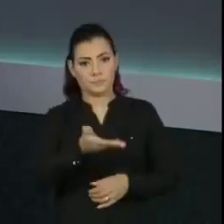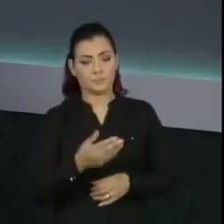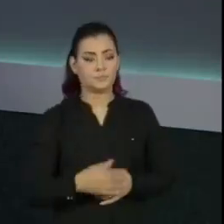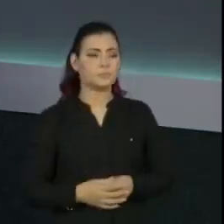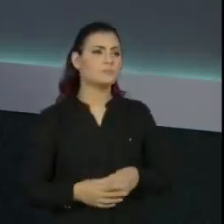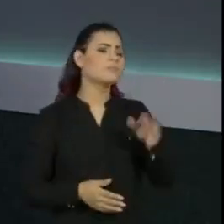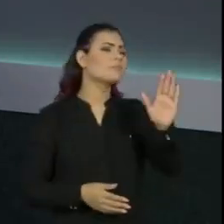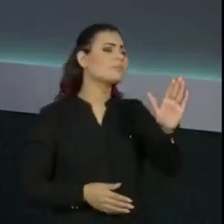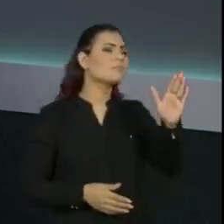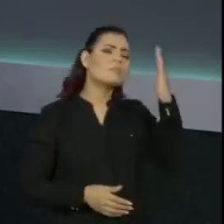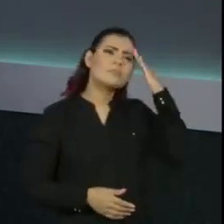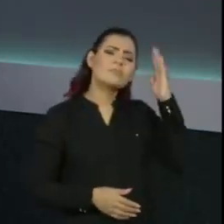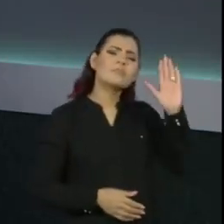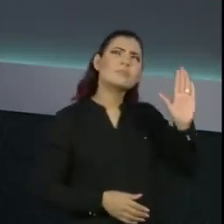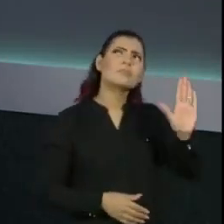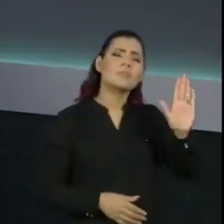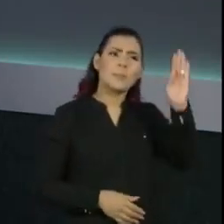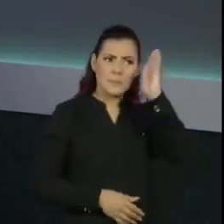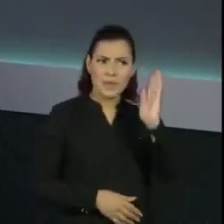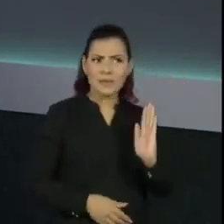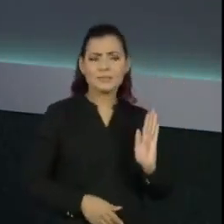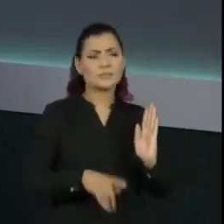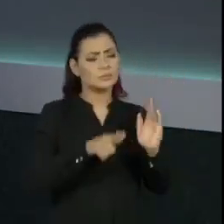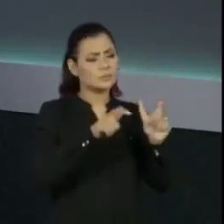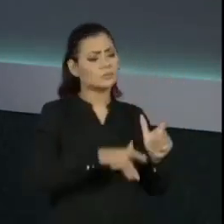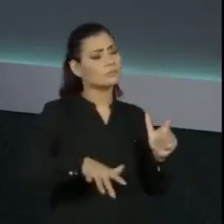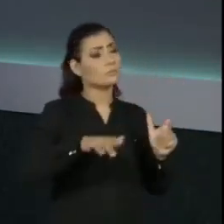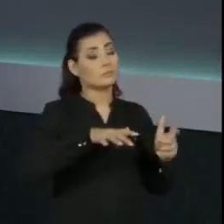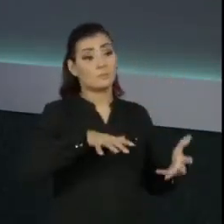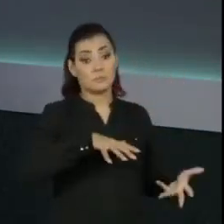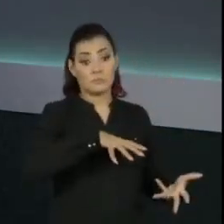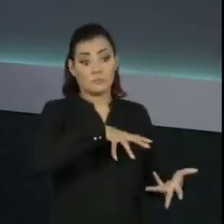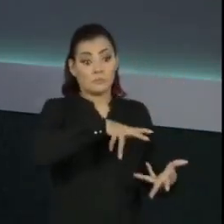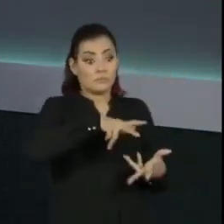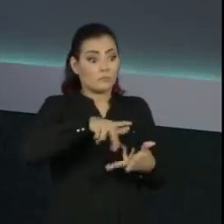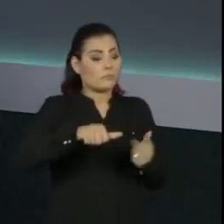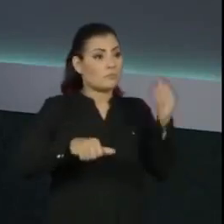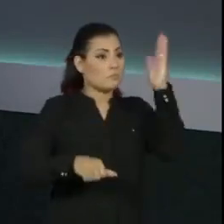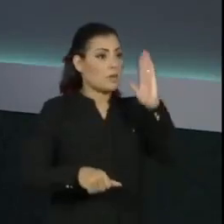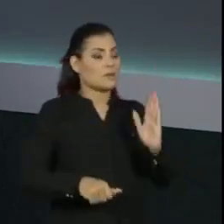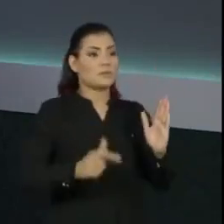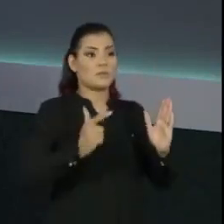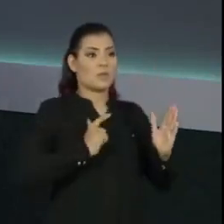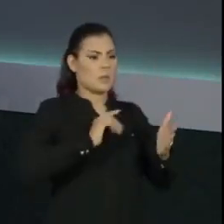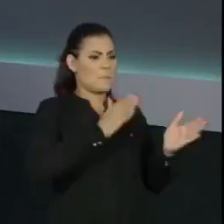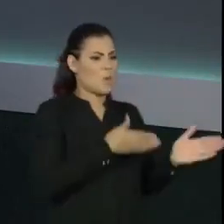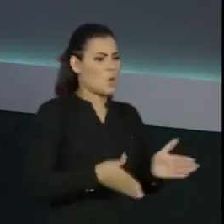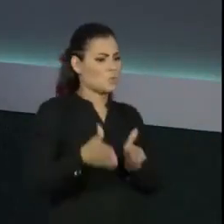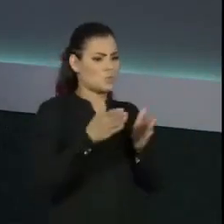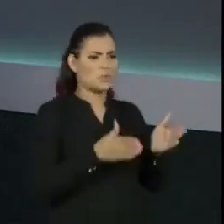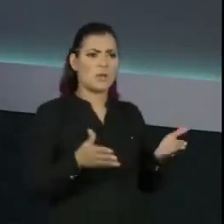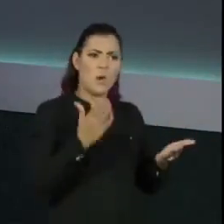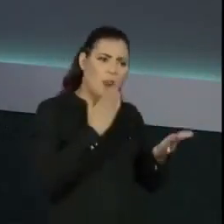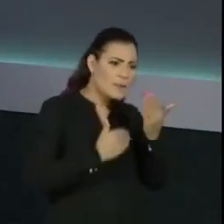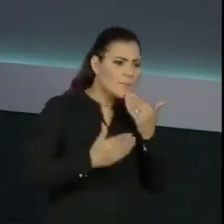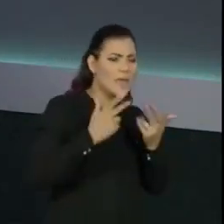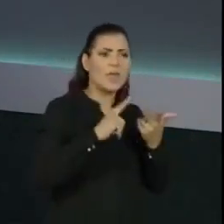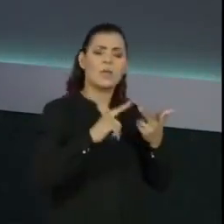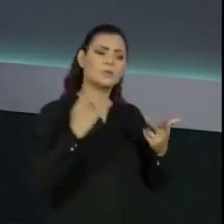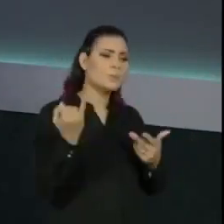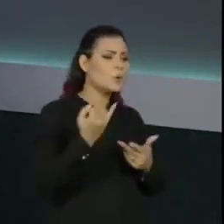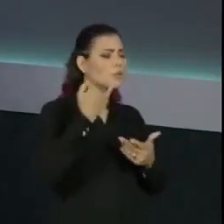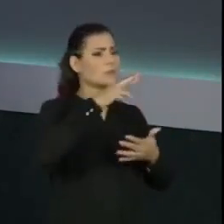O Brasil é considerado um dos celeiros do mundo. A gente tem um nível de produção de alimentos e,